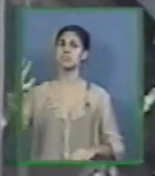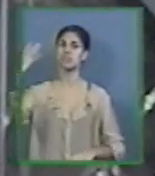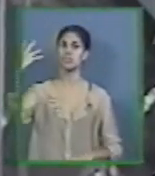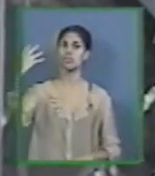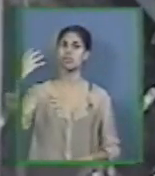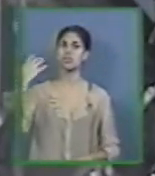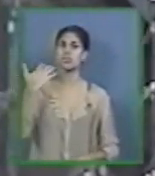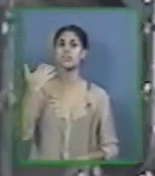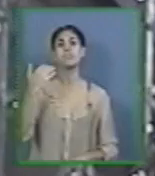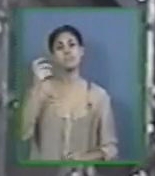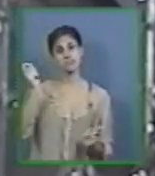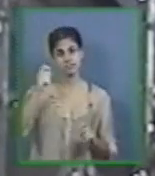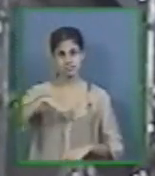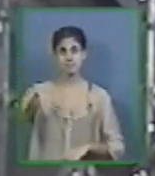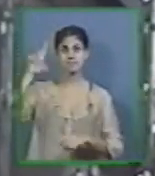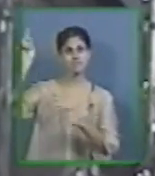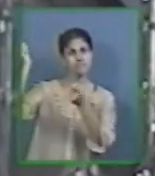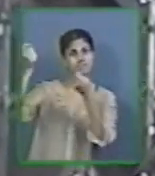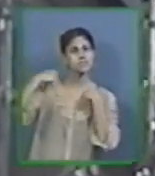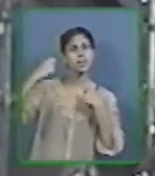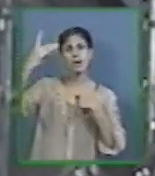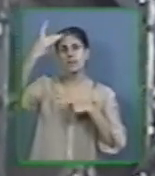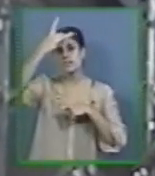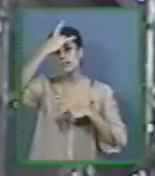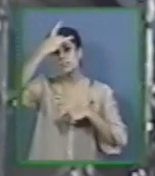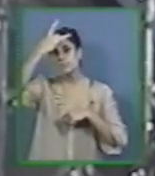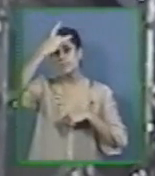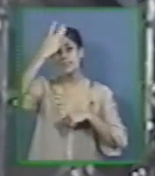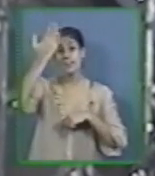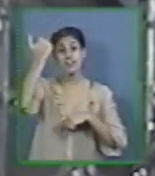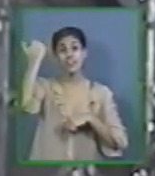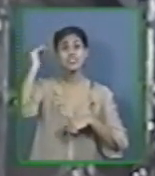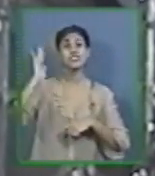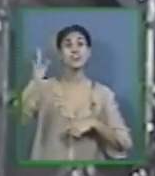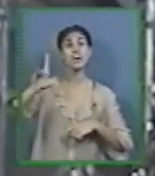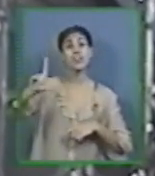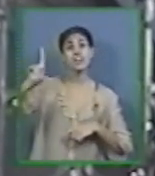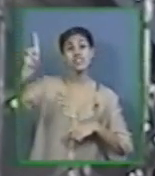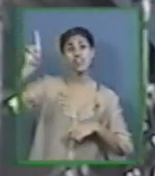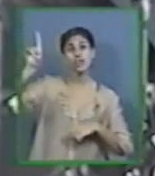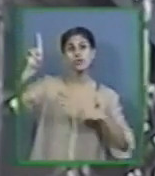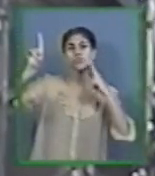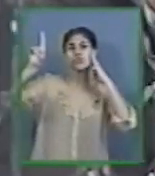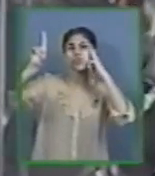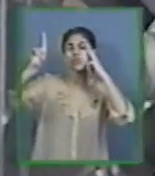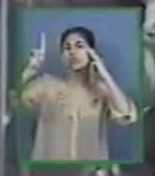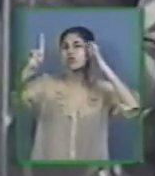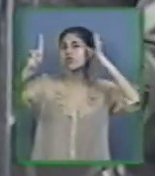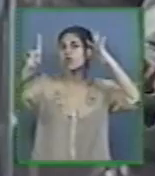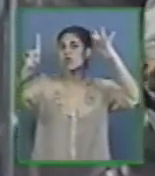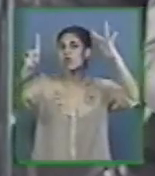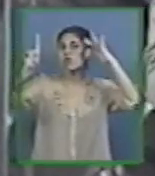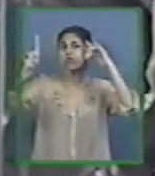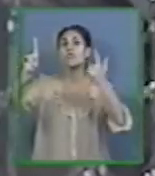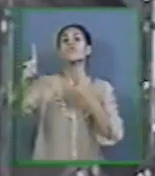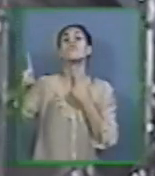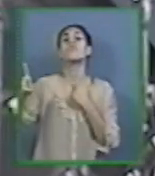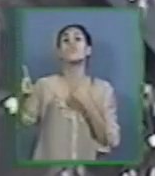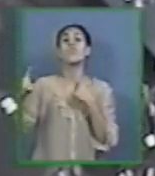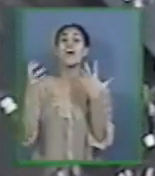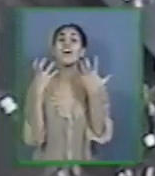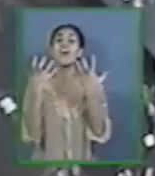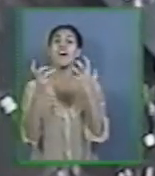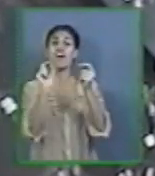mente sábia, santa De um sonho, de uma pessoa que é